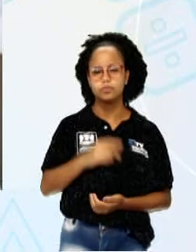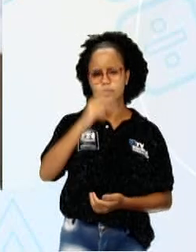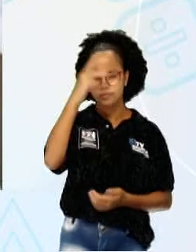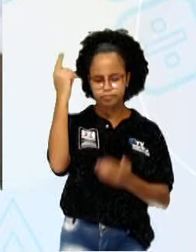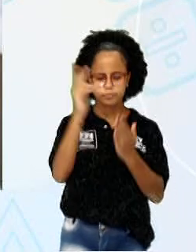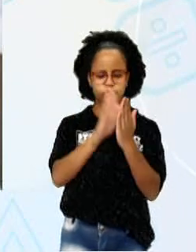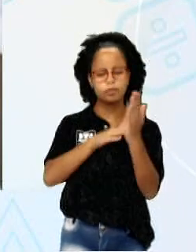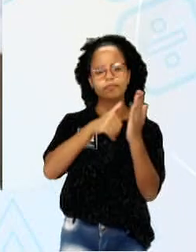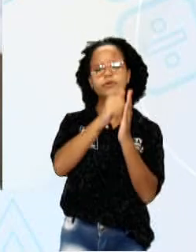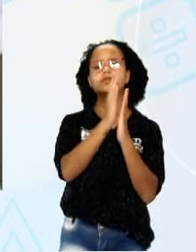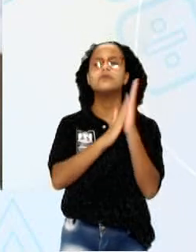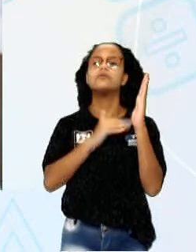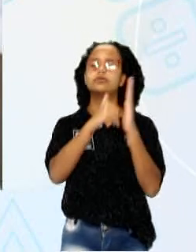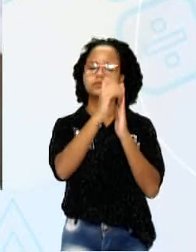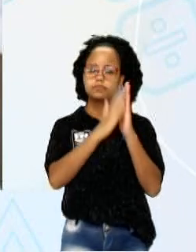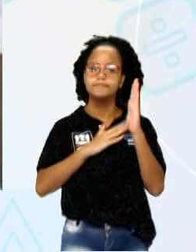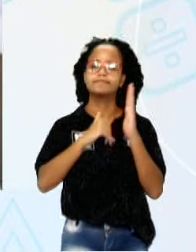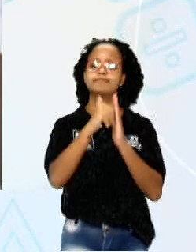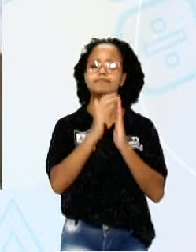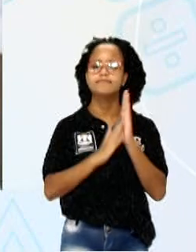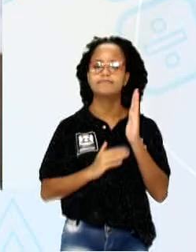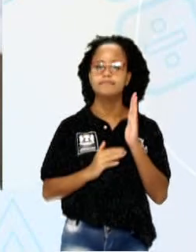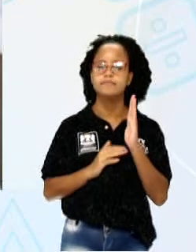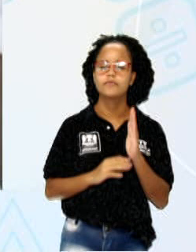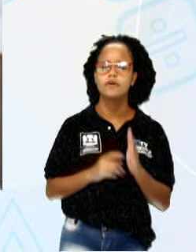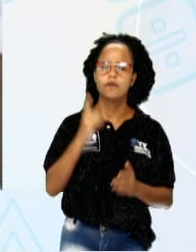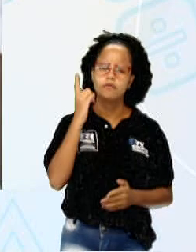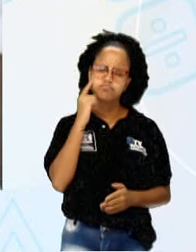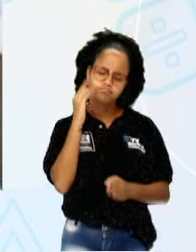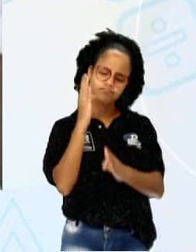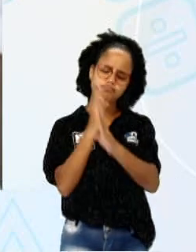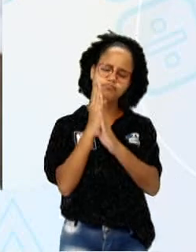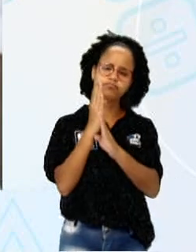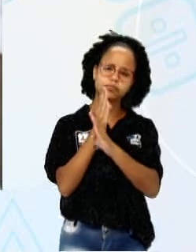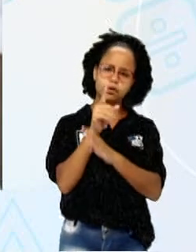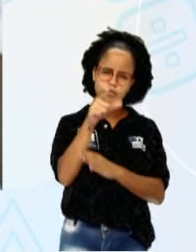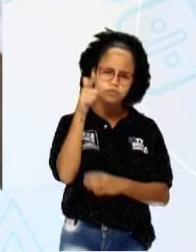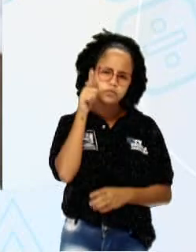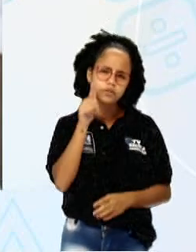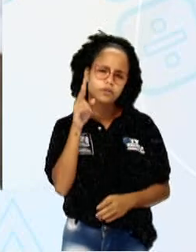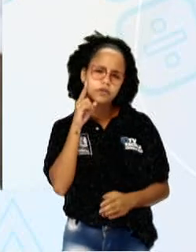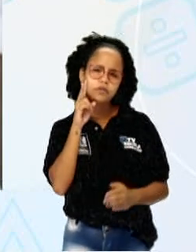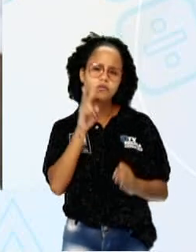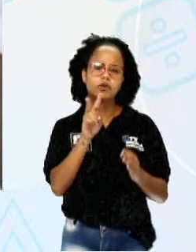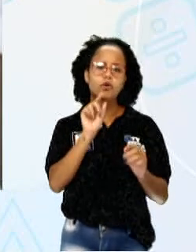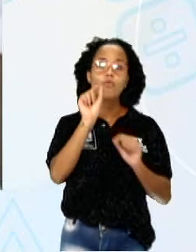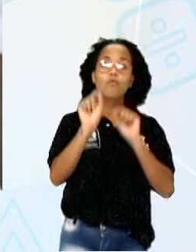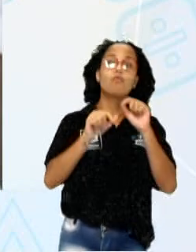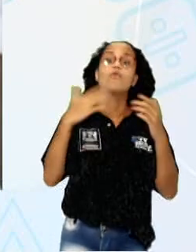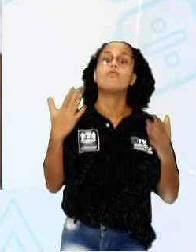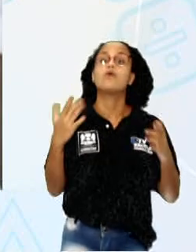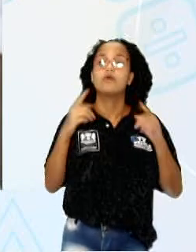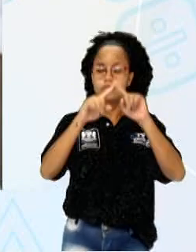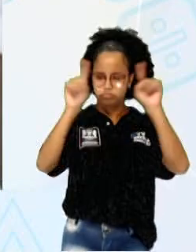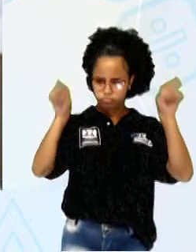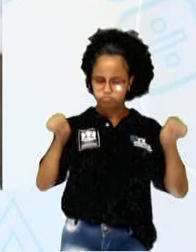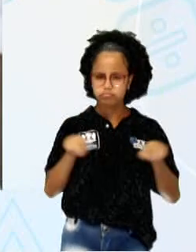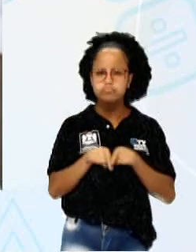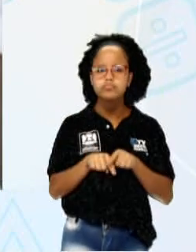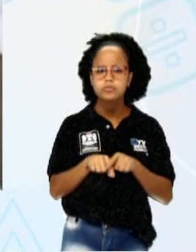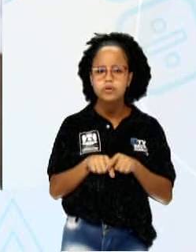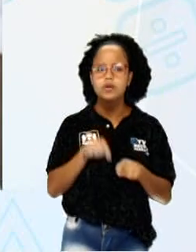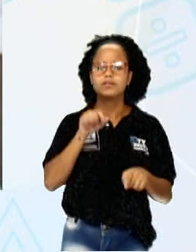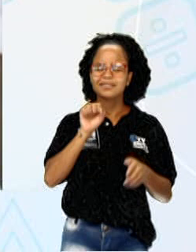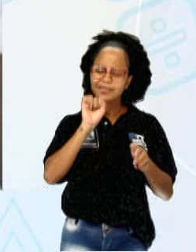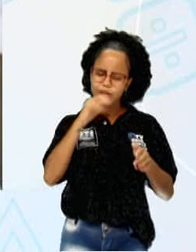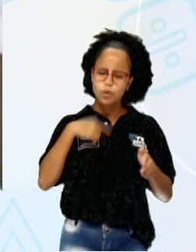pintura. Alguém aqui está pintando. Então, vamos identificar. Você consegue ver aí qual é o suporte? Se eu perguntasse para você